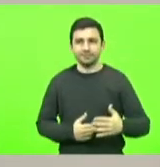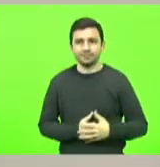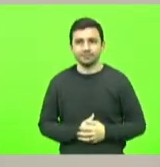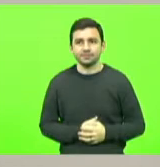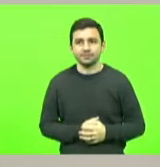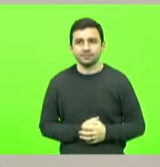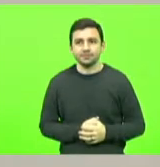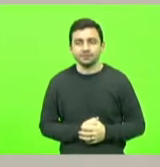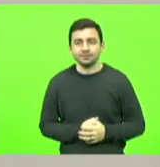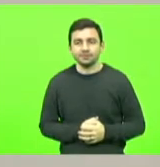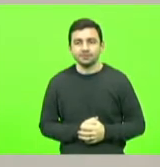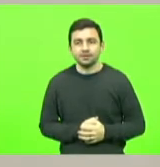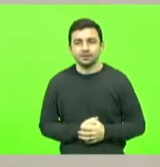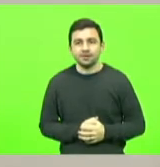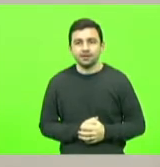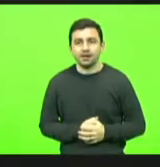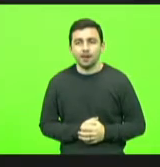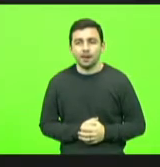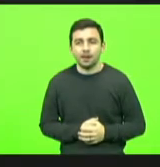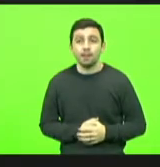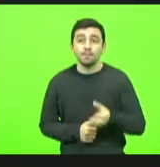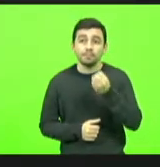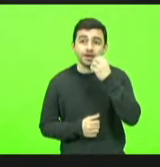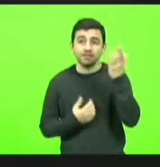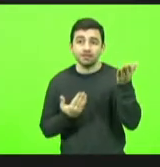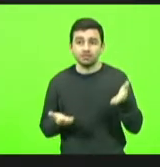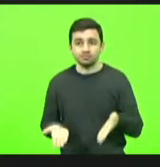Também, sejam bem-vindos à casa.